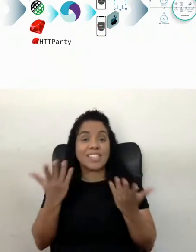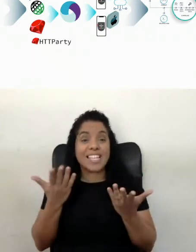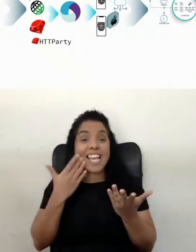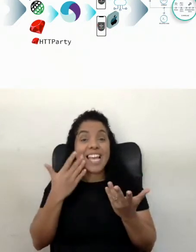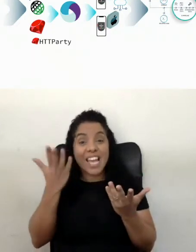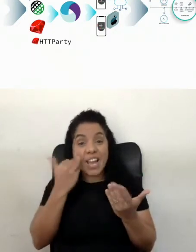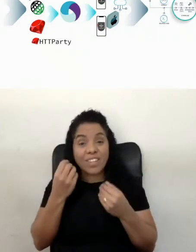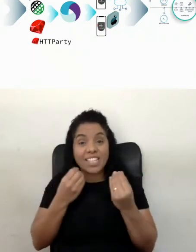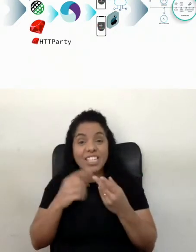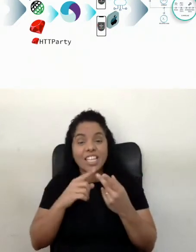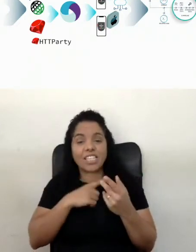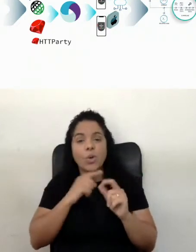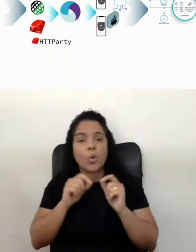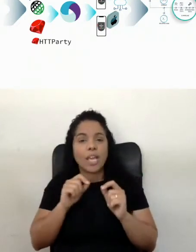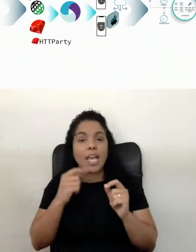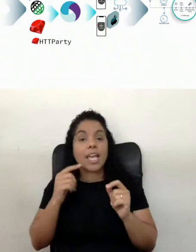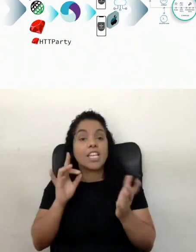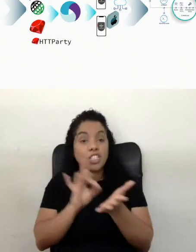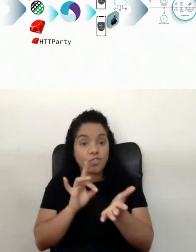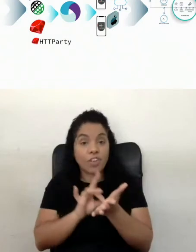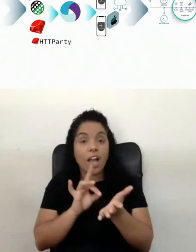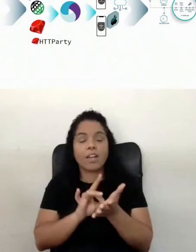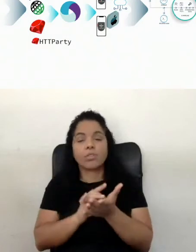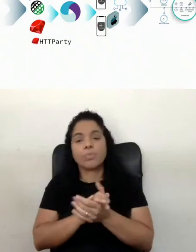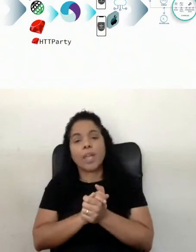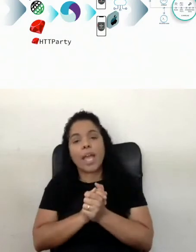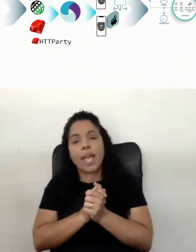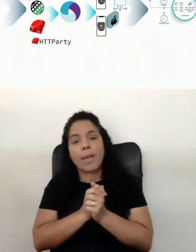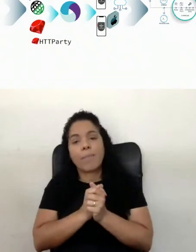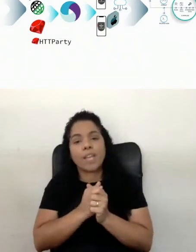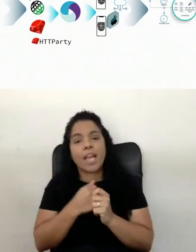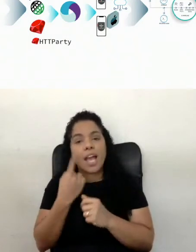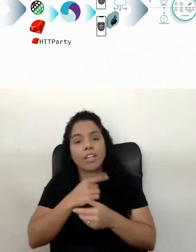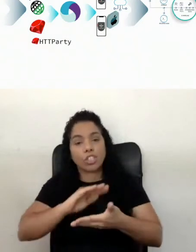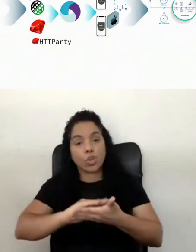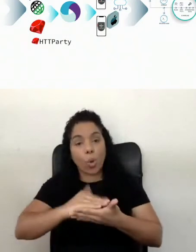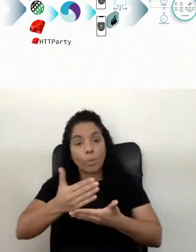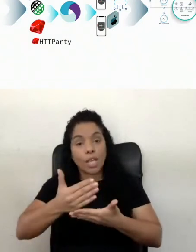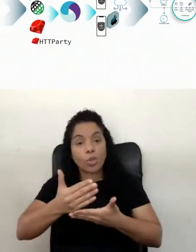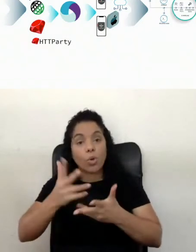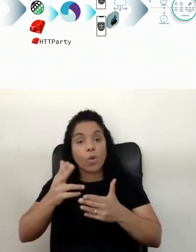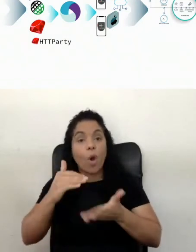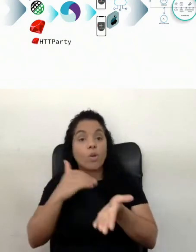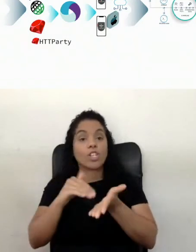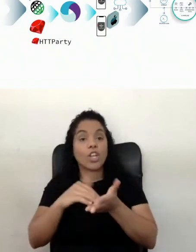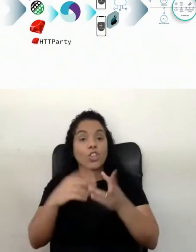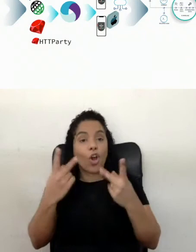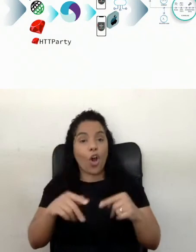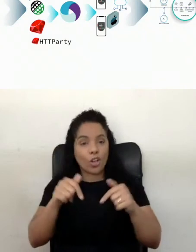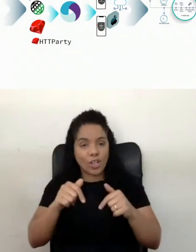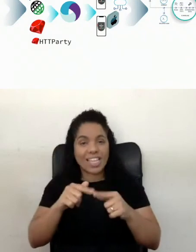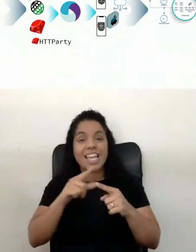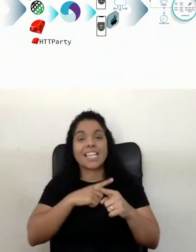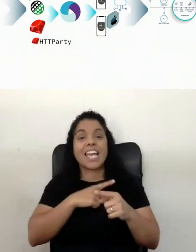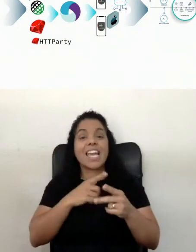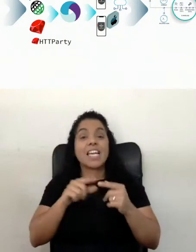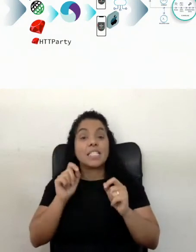office, né, que é de fato a gente abrir o computador e ter o escritório aqui, e conseguir trabalhar e o escritório ser apenas